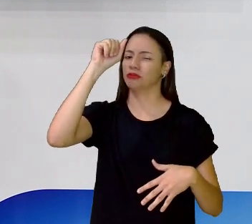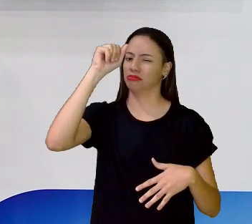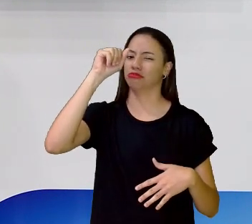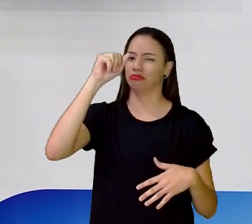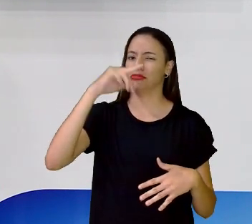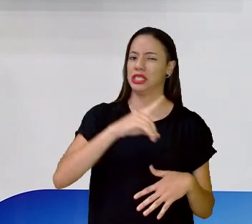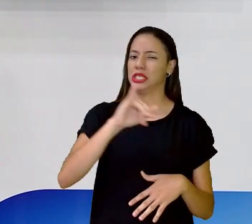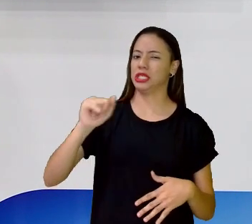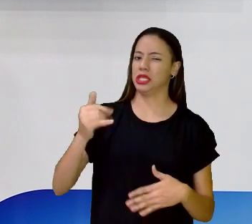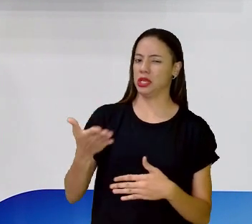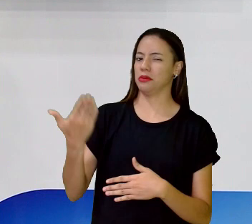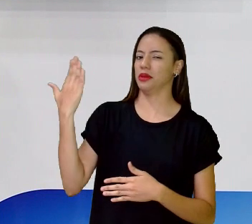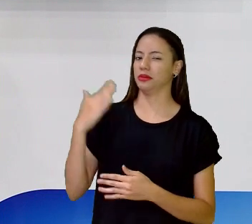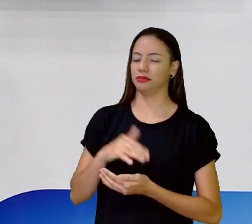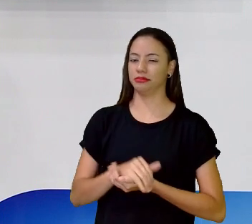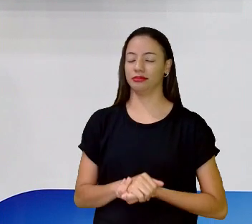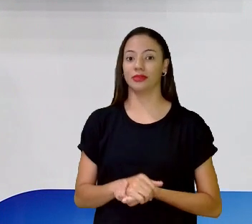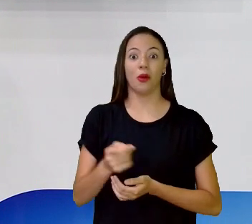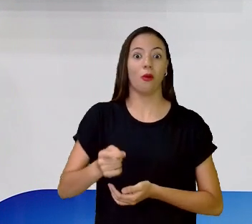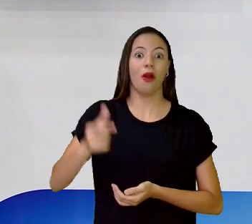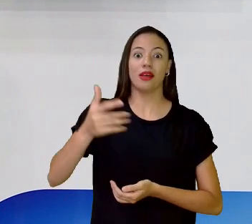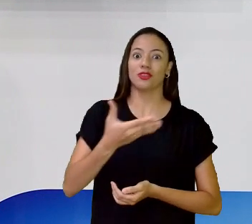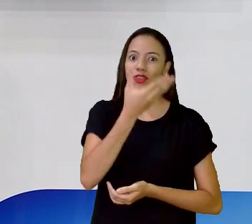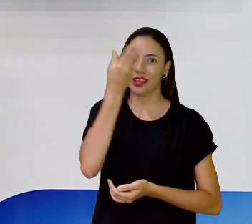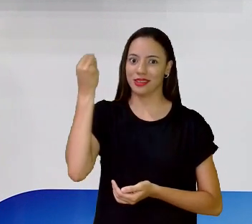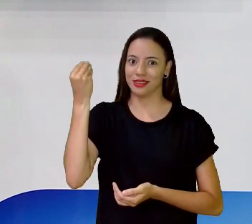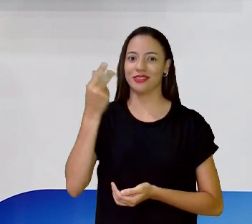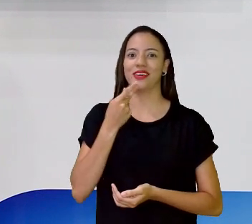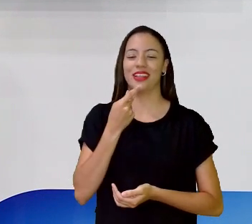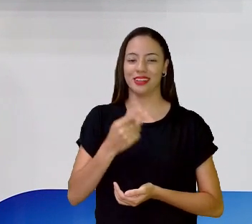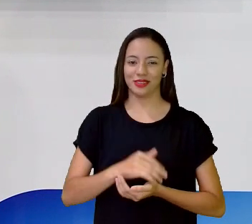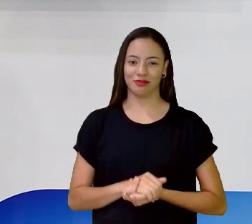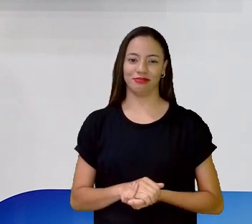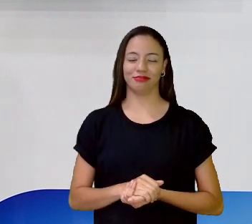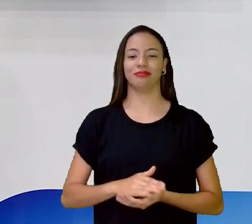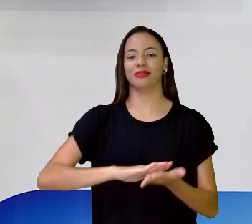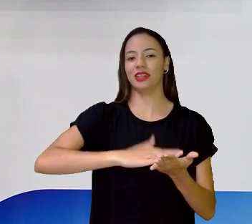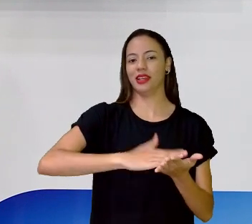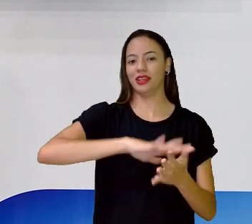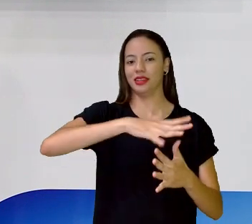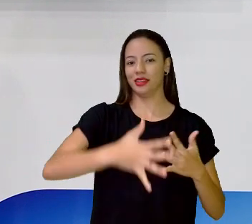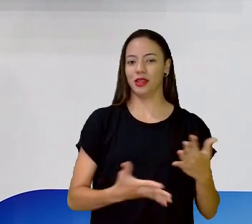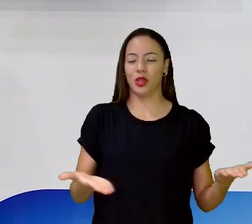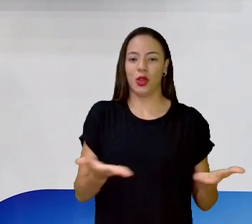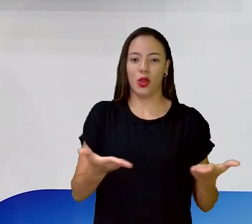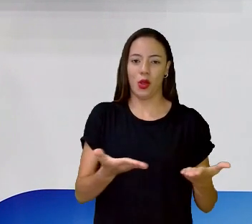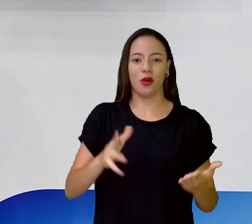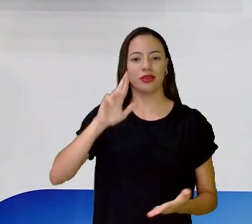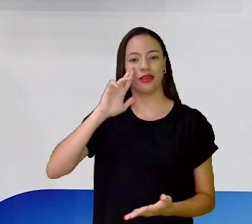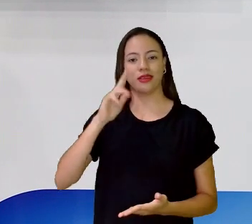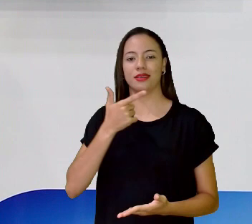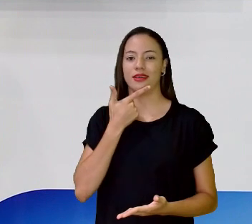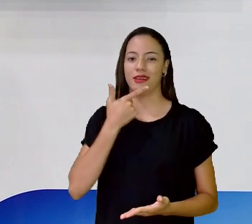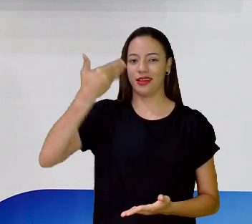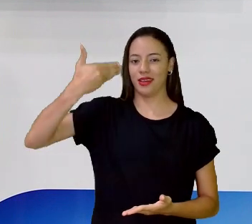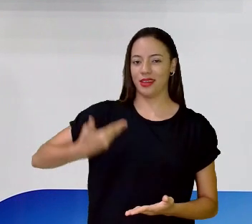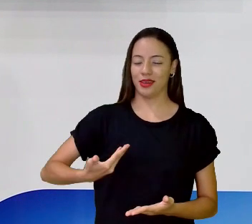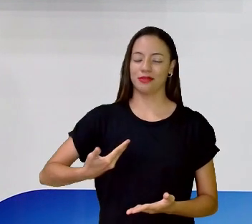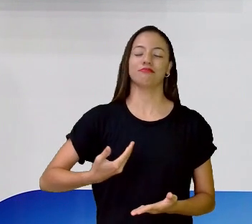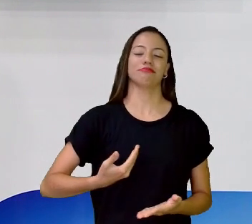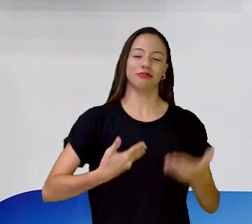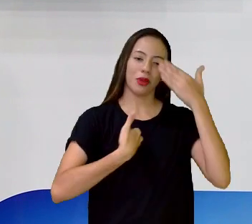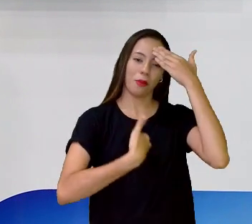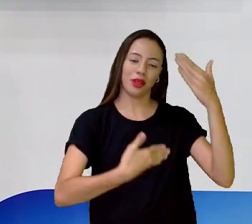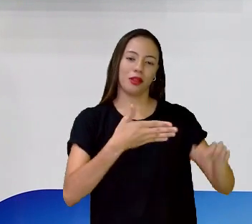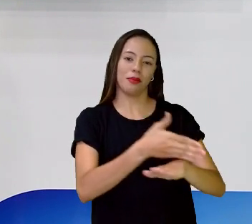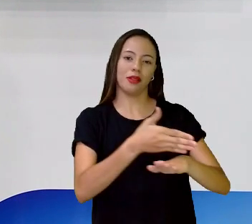gente, também, quase que esquecendo de falar aqui, a nossa intérprete de livros de hoje é a Raquel. Raquel, muito obrigada pela sua participação,